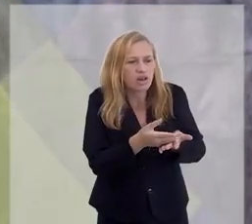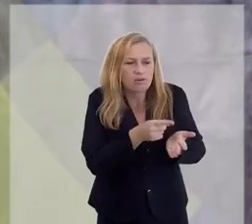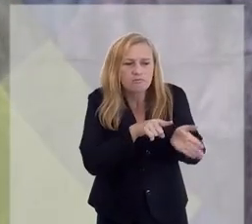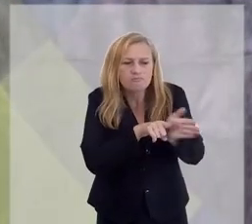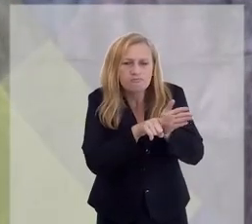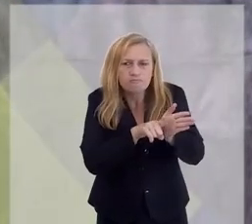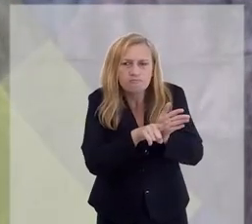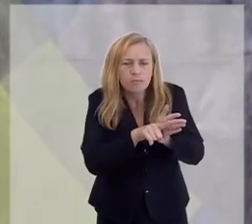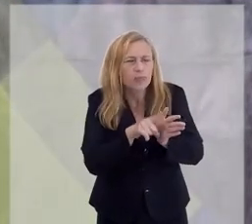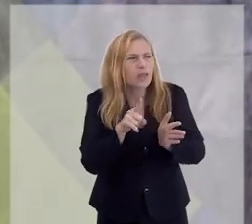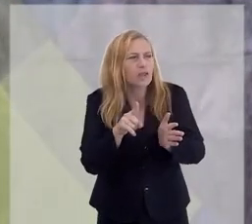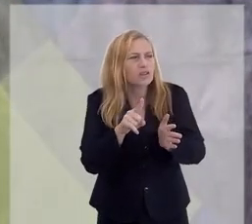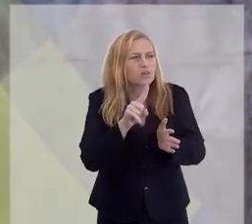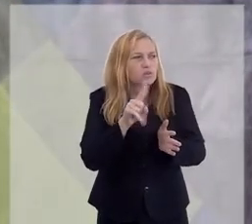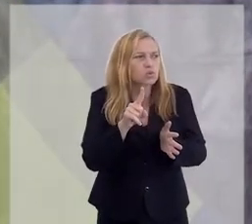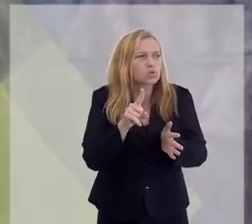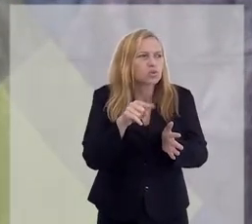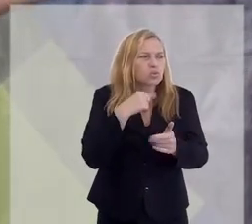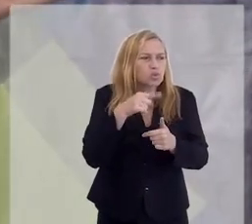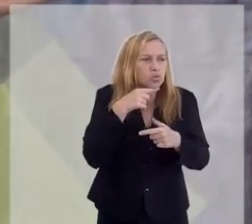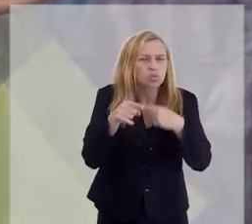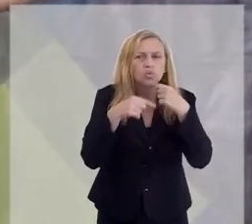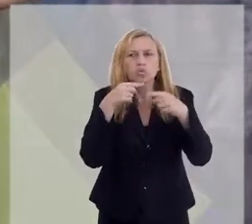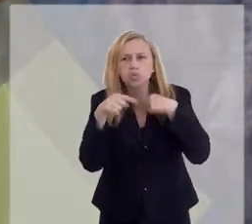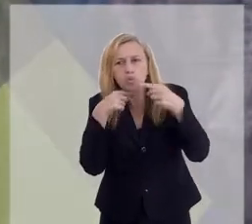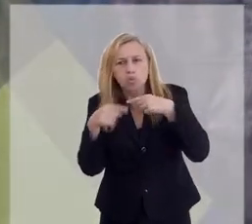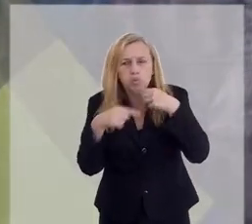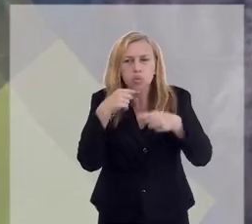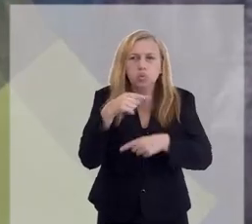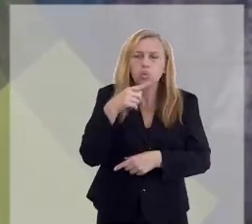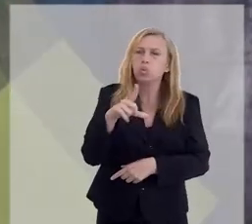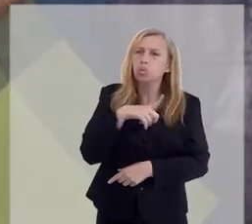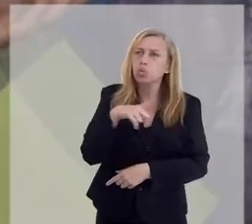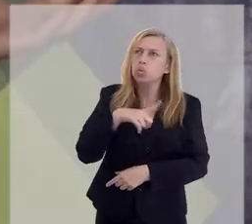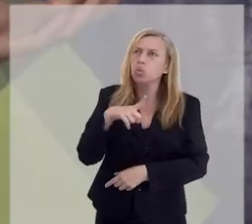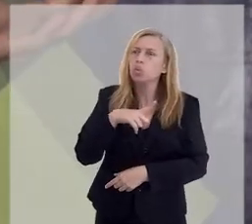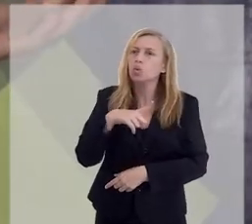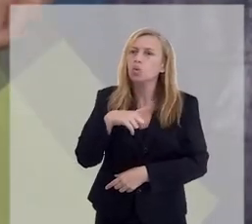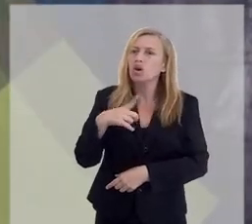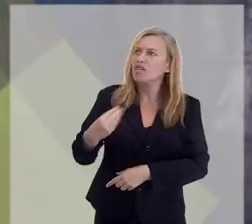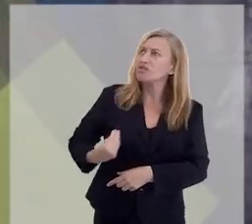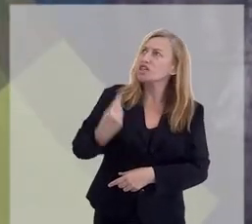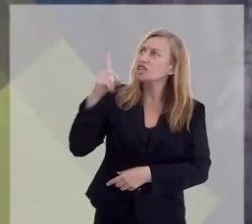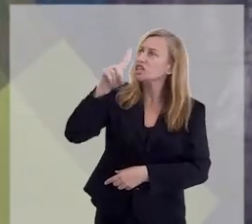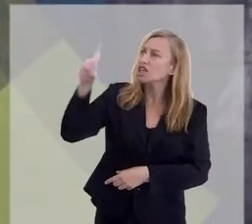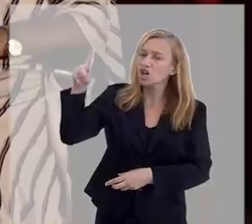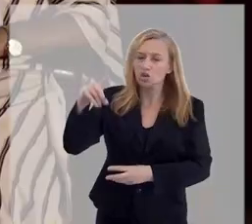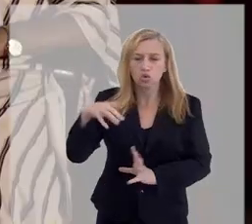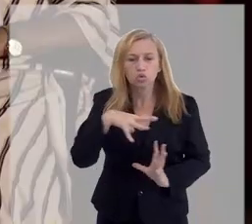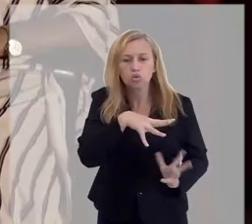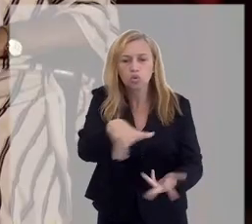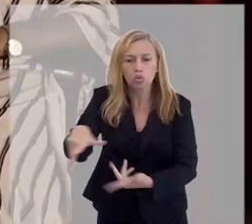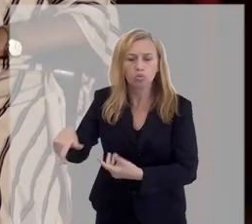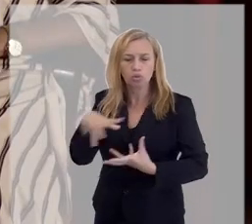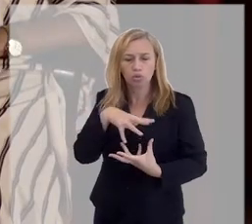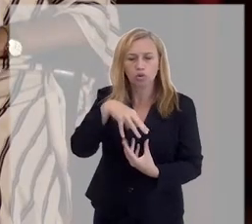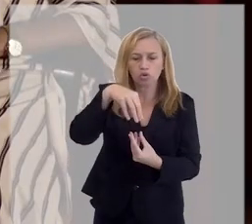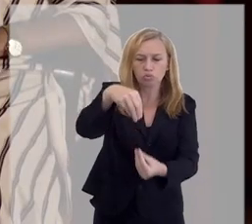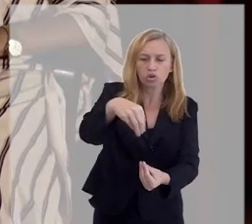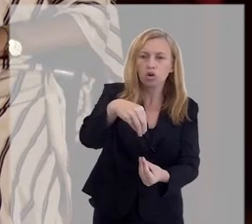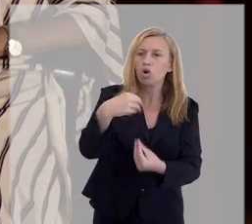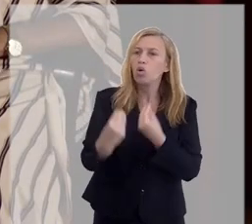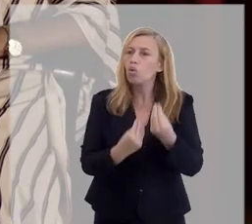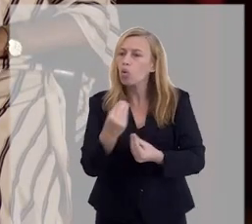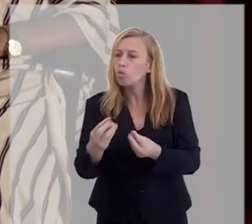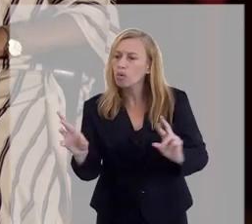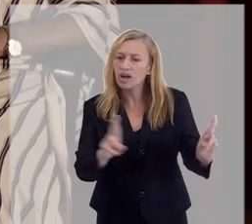inteligências sobre questões variadas. A existência de Deus, o mundo espiritual, como é que se dá a